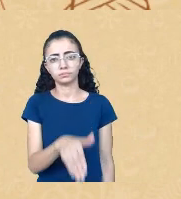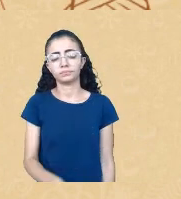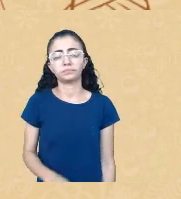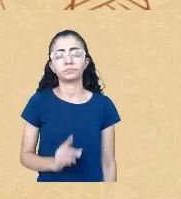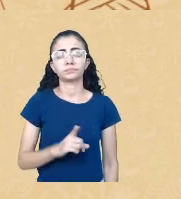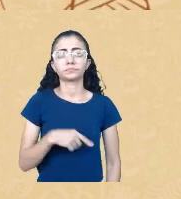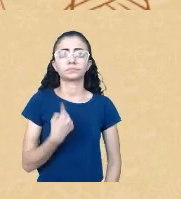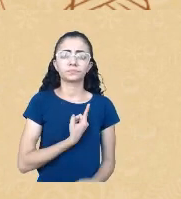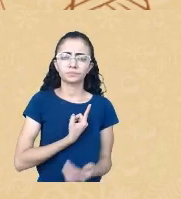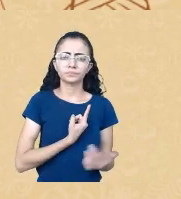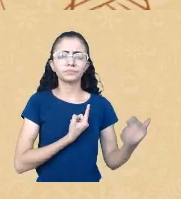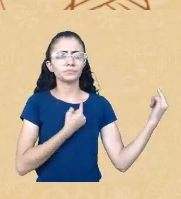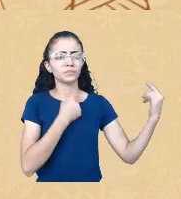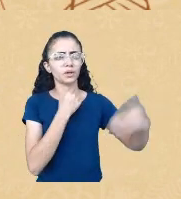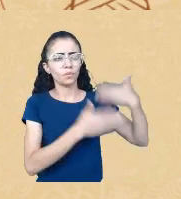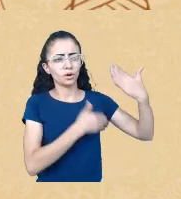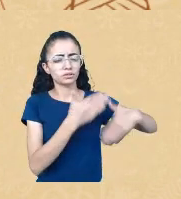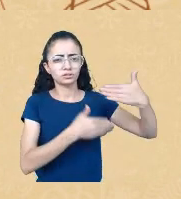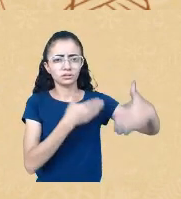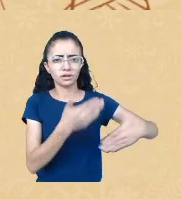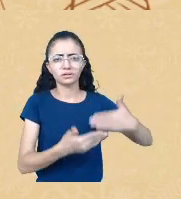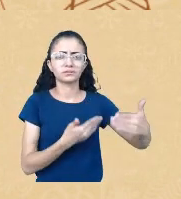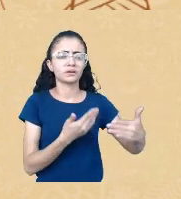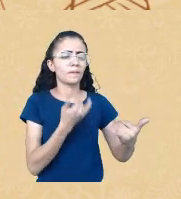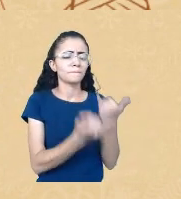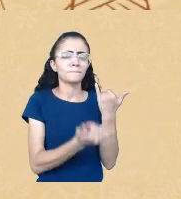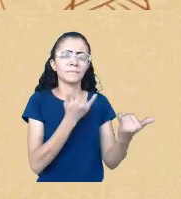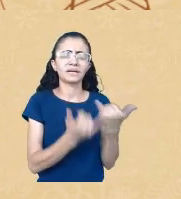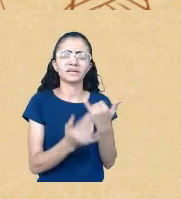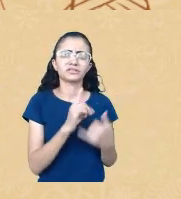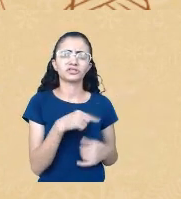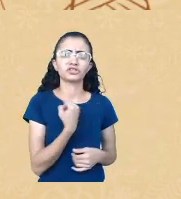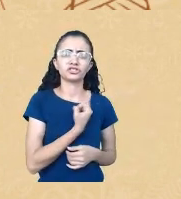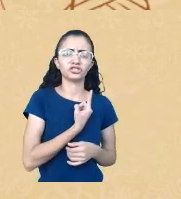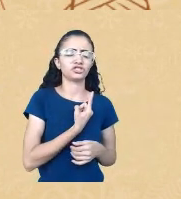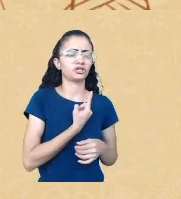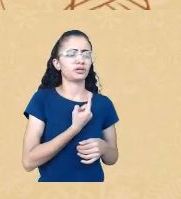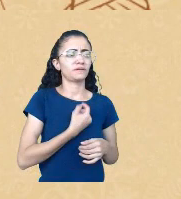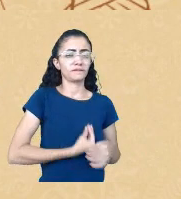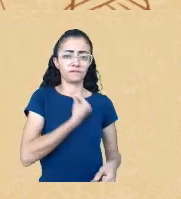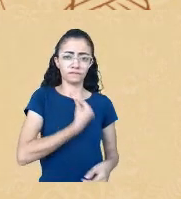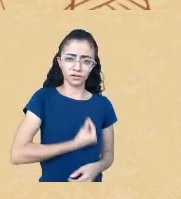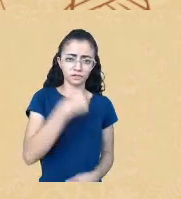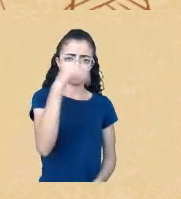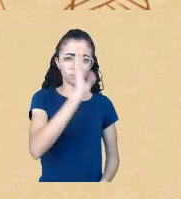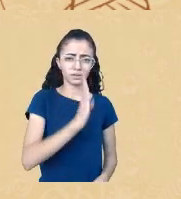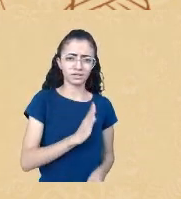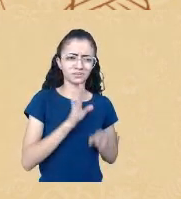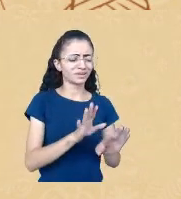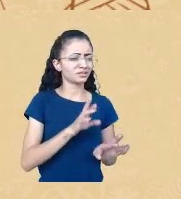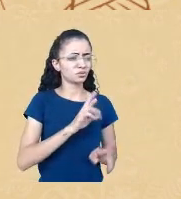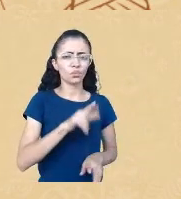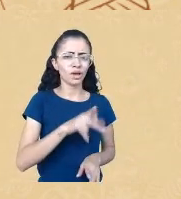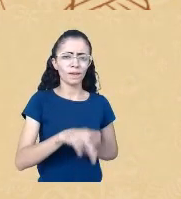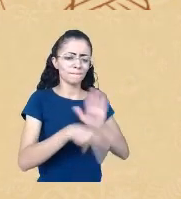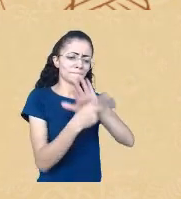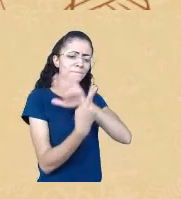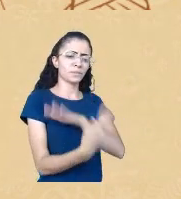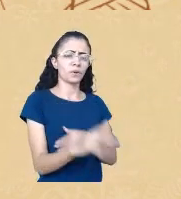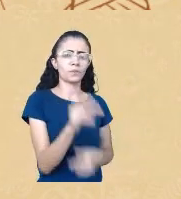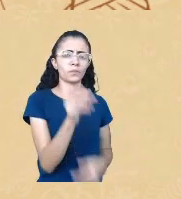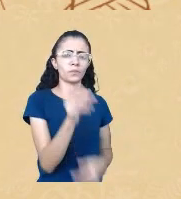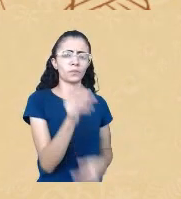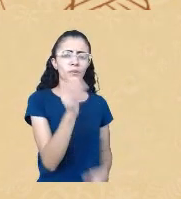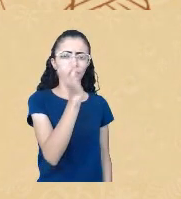própria terra é algo próprio de um estranhamento que se dá quando a nossa presença nas cidades, por exemplo, né.